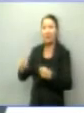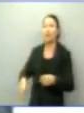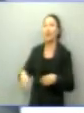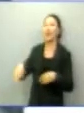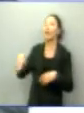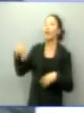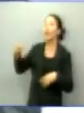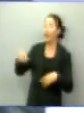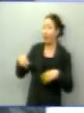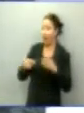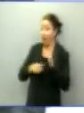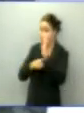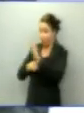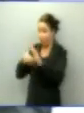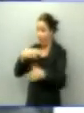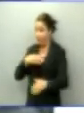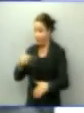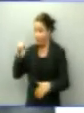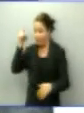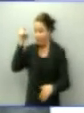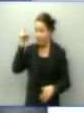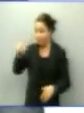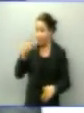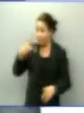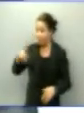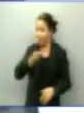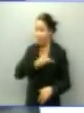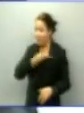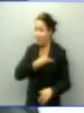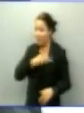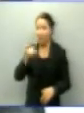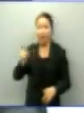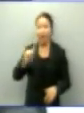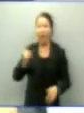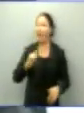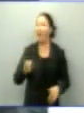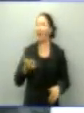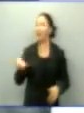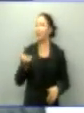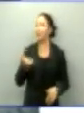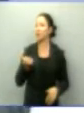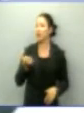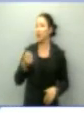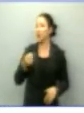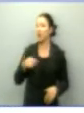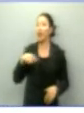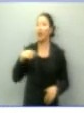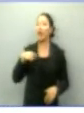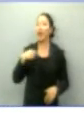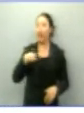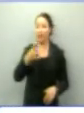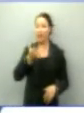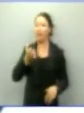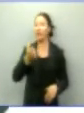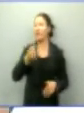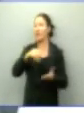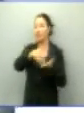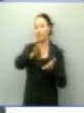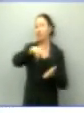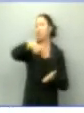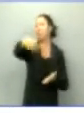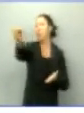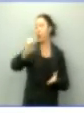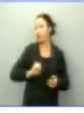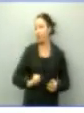filha dele no seu gabinete por anos. Ela pediu demissão, porque nem coragem de demitir ela o senhor teve. É o senhor que tem que dar essas explicações.